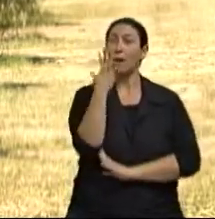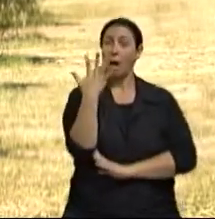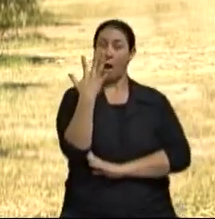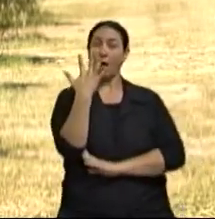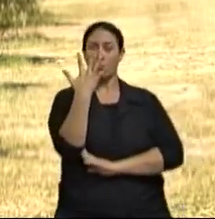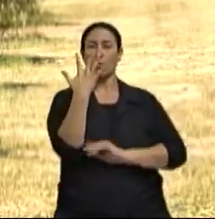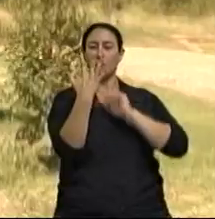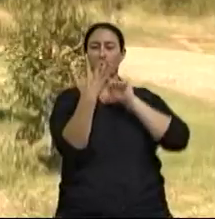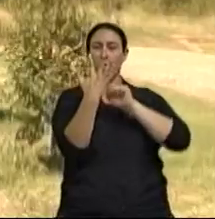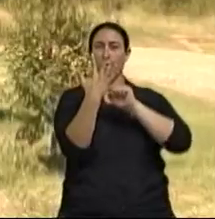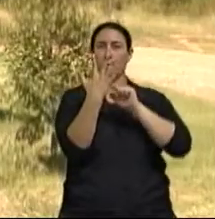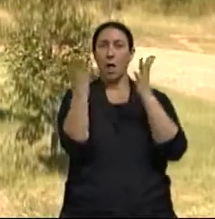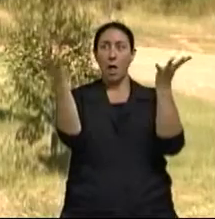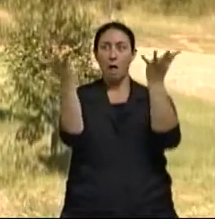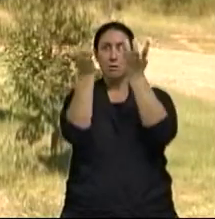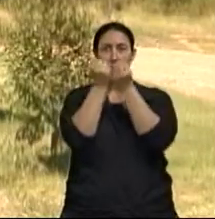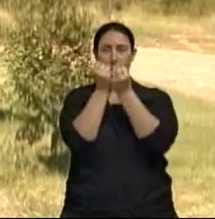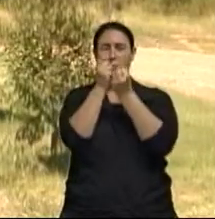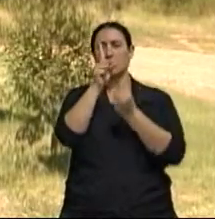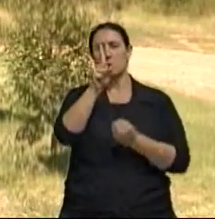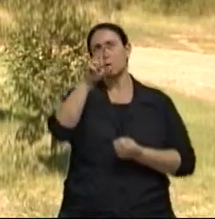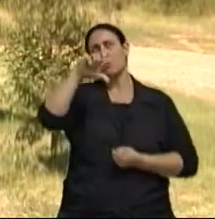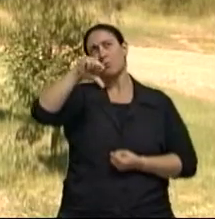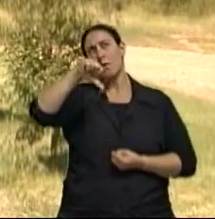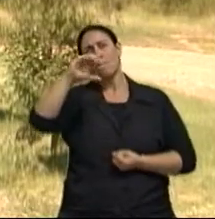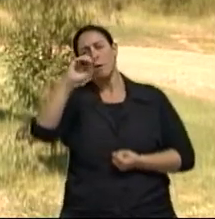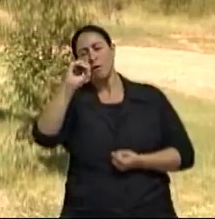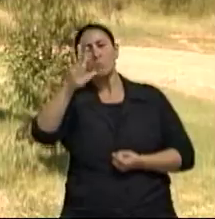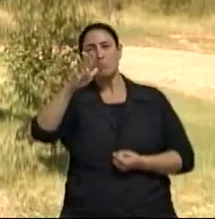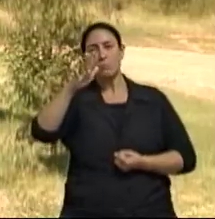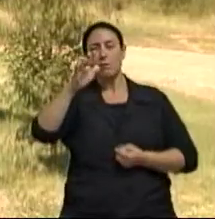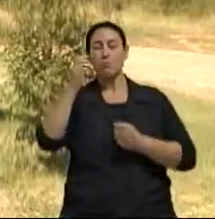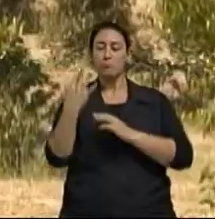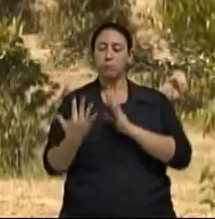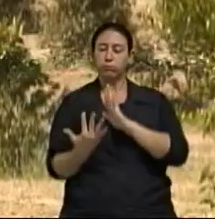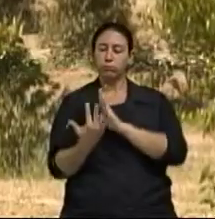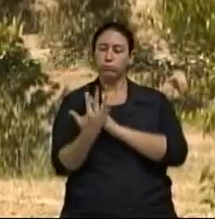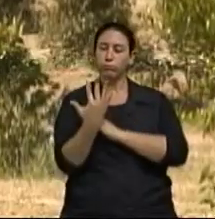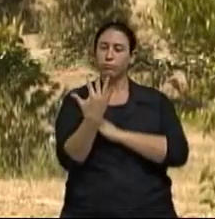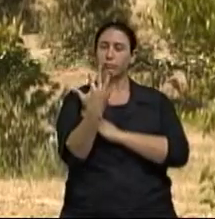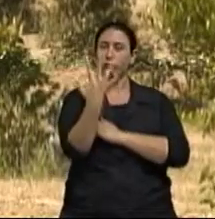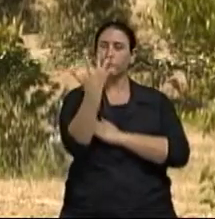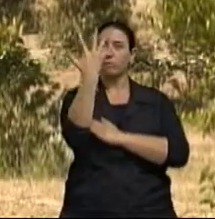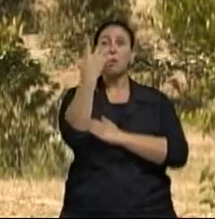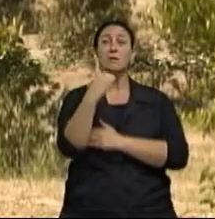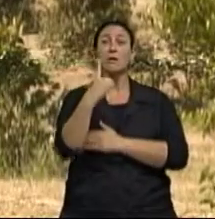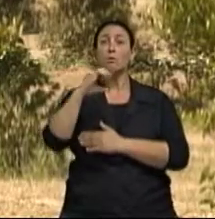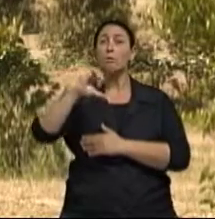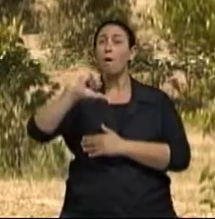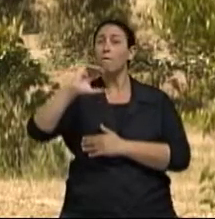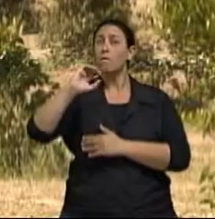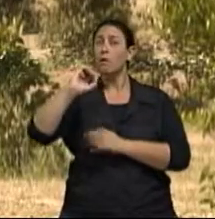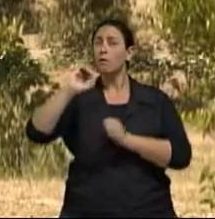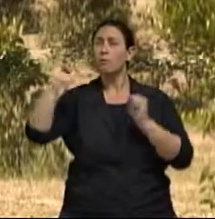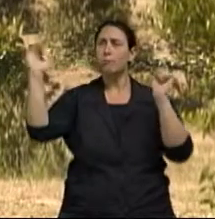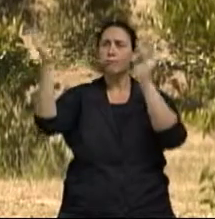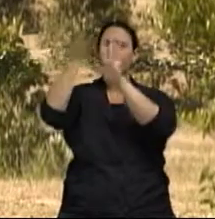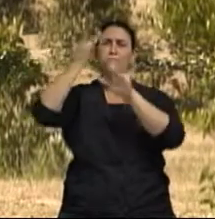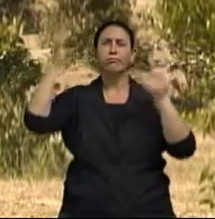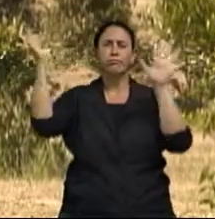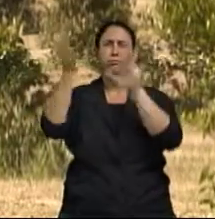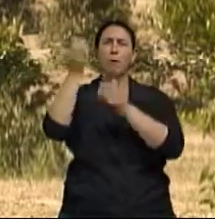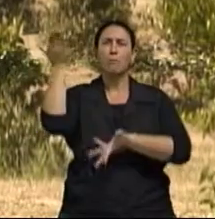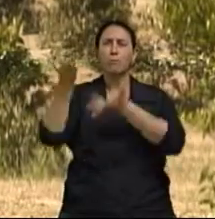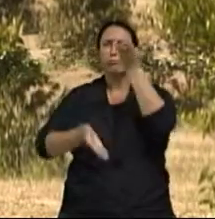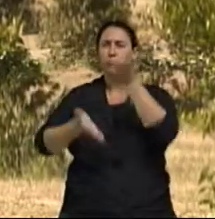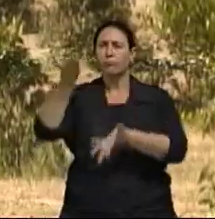cerca de 190 a 200 quilos de gás carbônico durante seu período de crescimento Como é que funciona? A gente vai se lembrar ainda, se a gente refletir